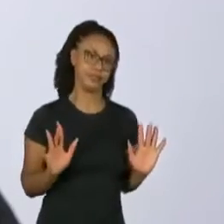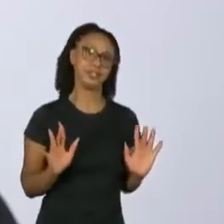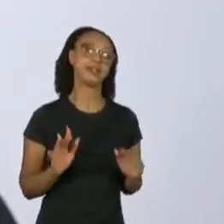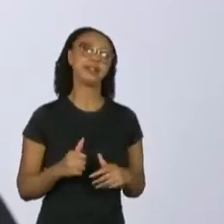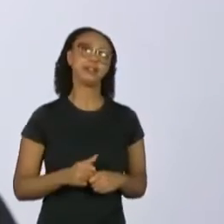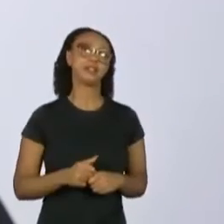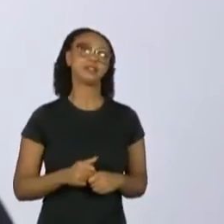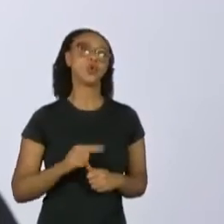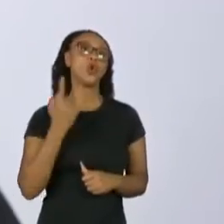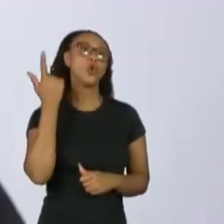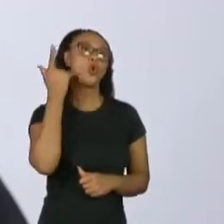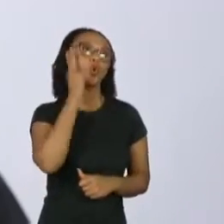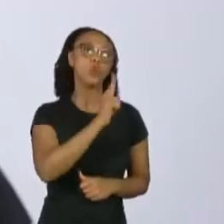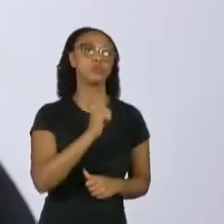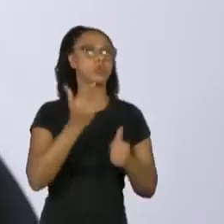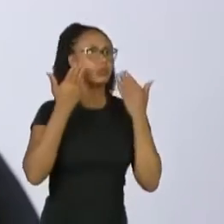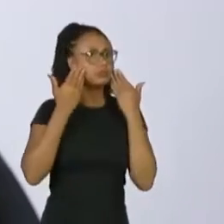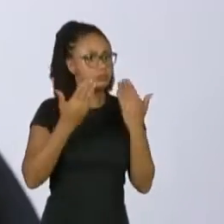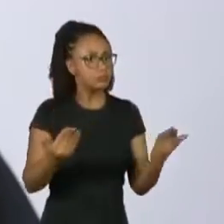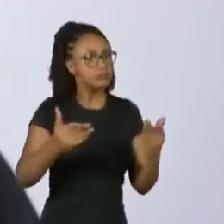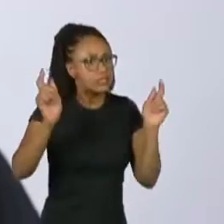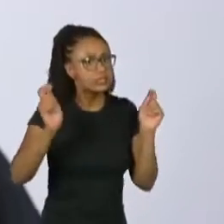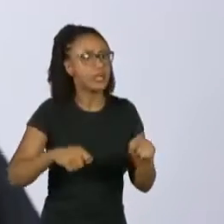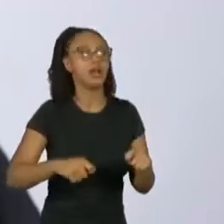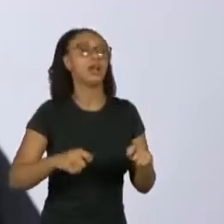dar esse recado de que...